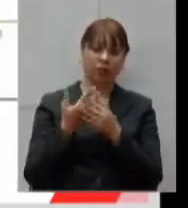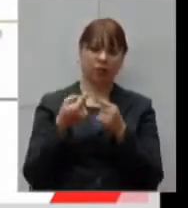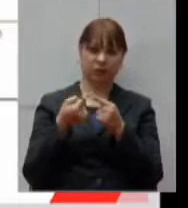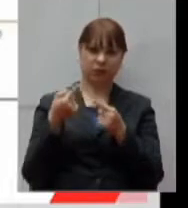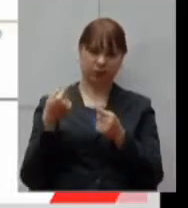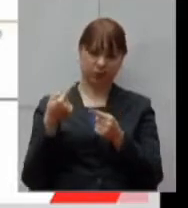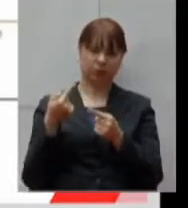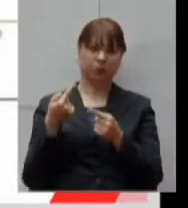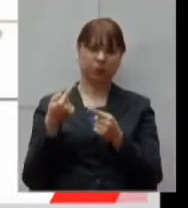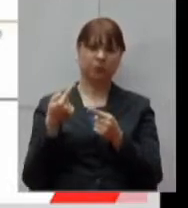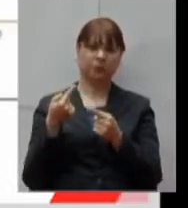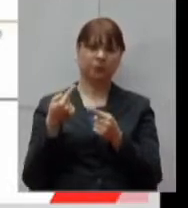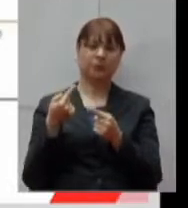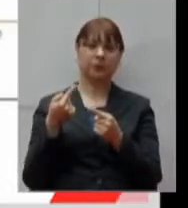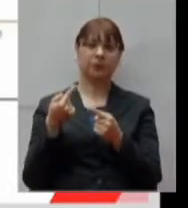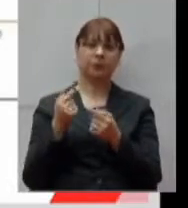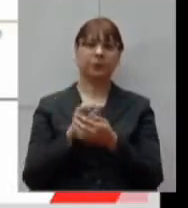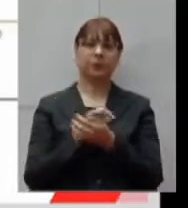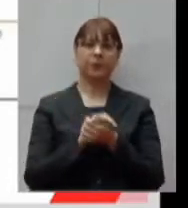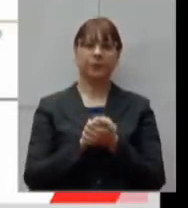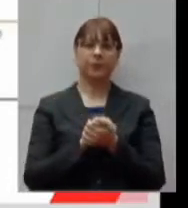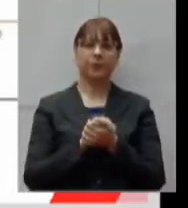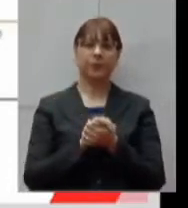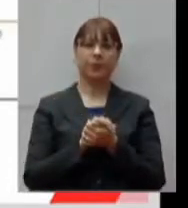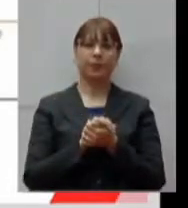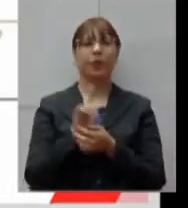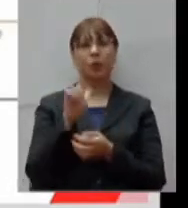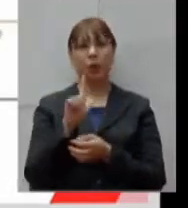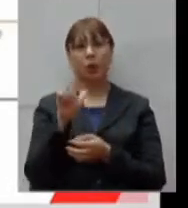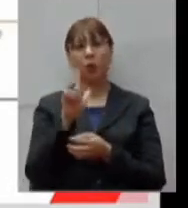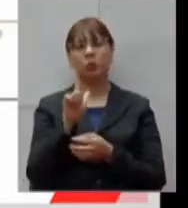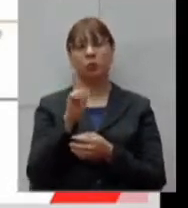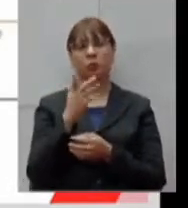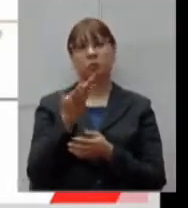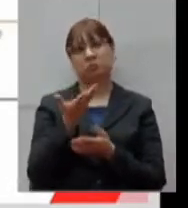obviamente, isso mostra que